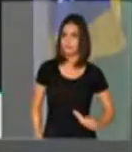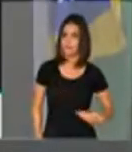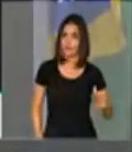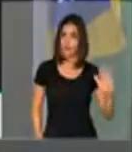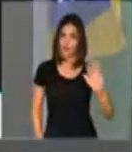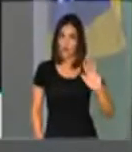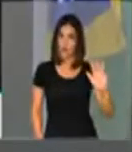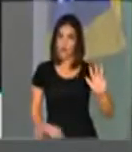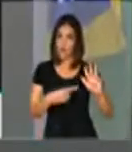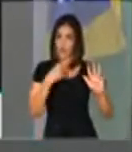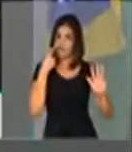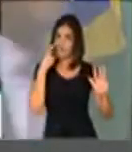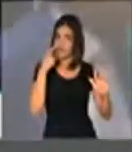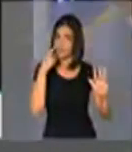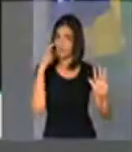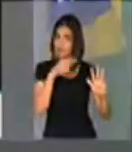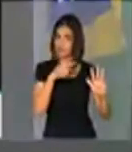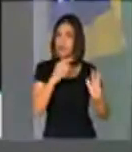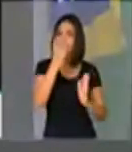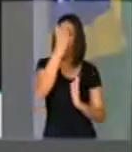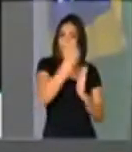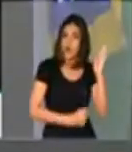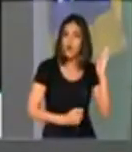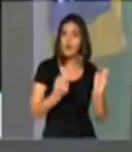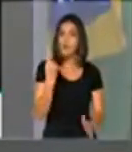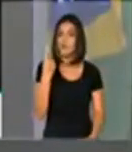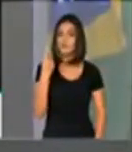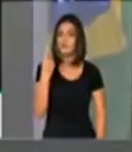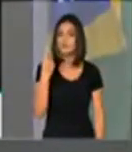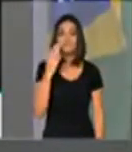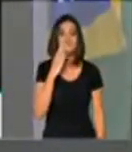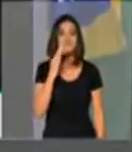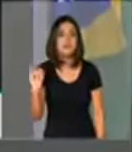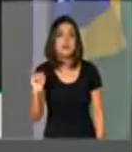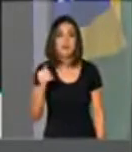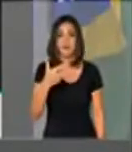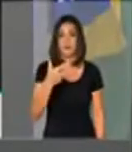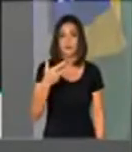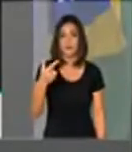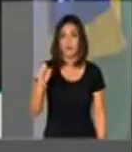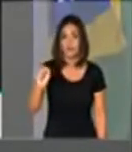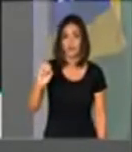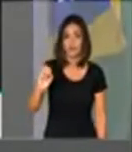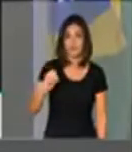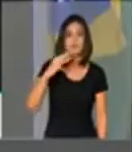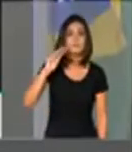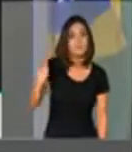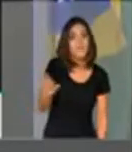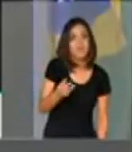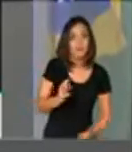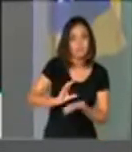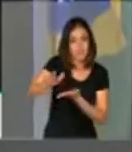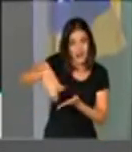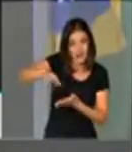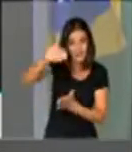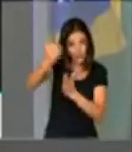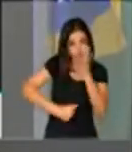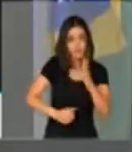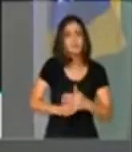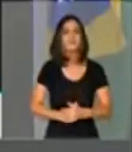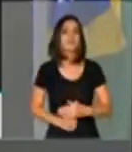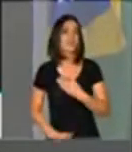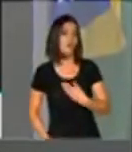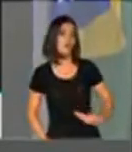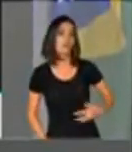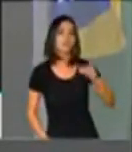veja, governo Lula corta 1 bilhão e 280 milhões da educação. Governo Dilma,